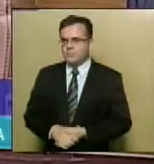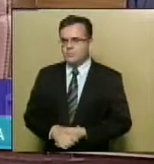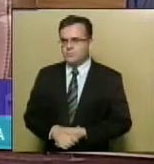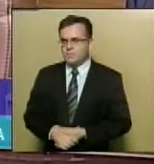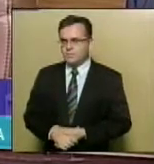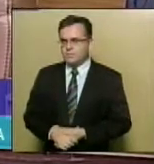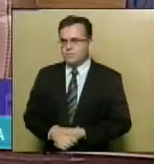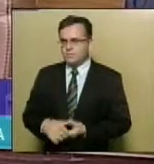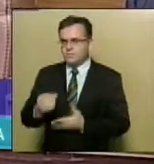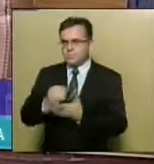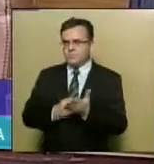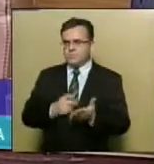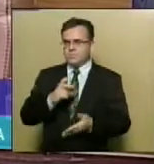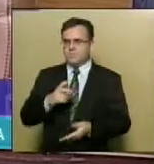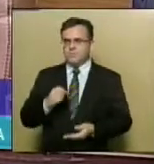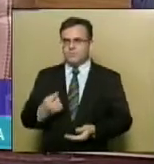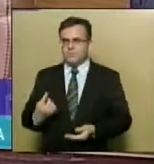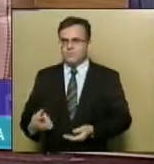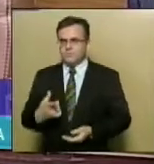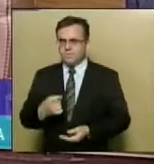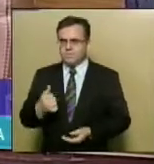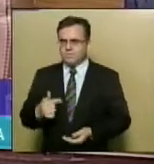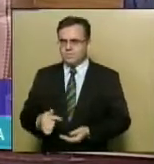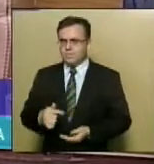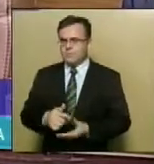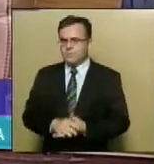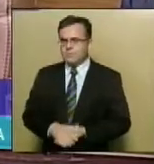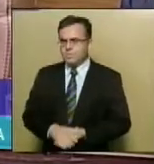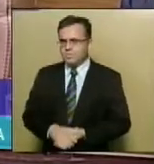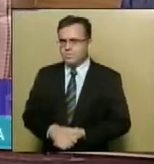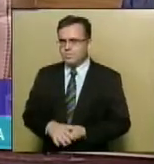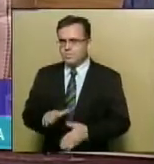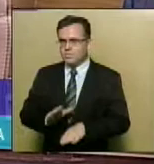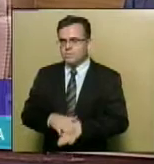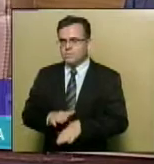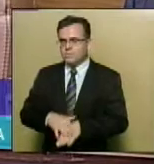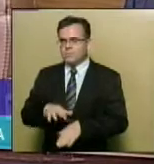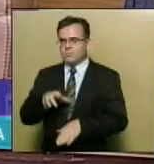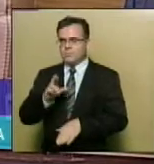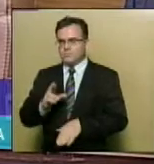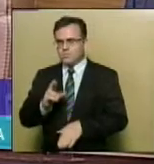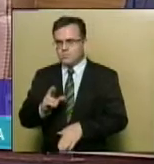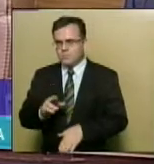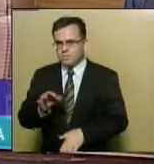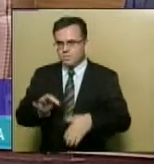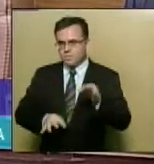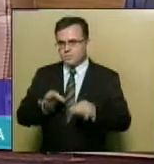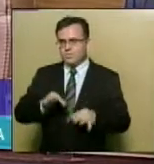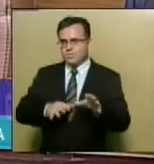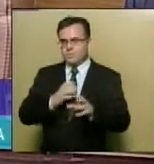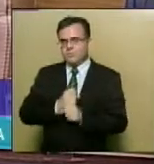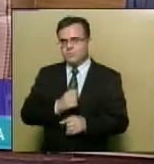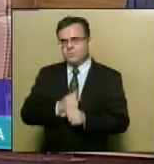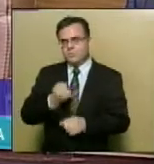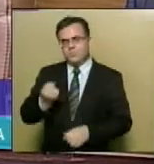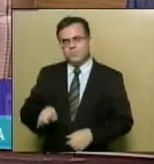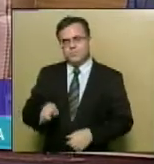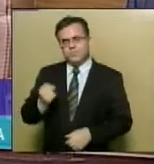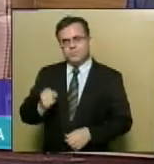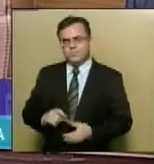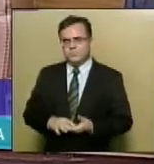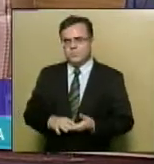Oficio 501, 2017. De autoria do Tribunal de Contas do Estado do Sergipe.